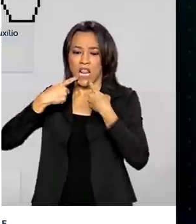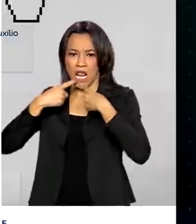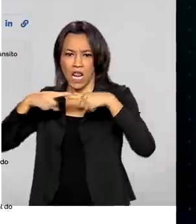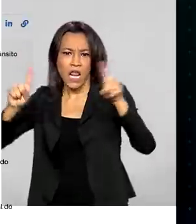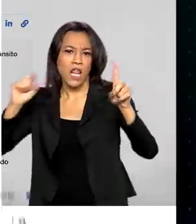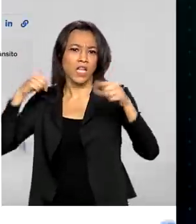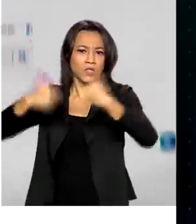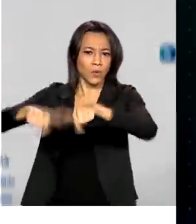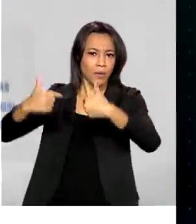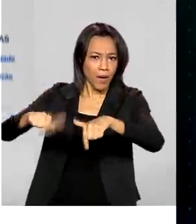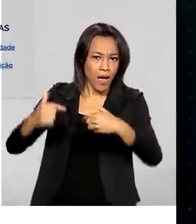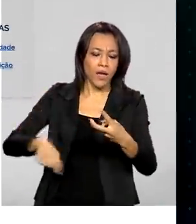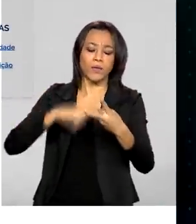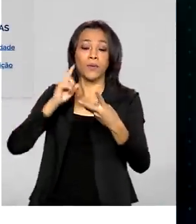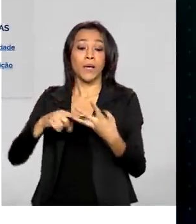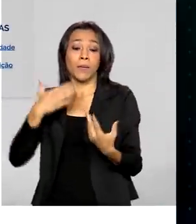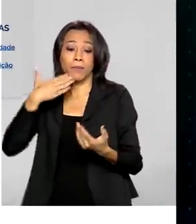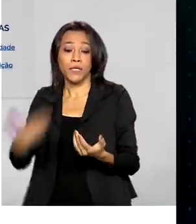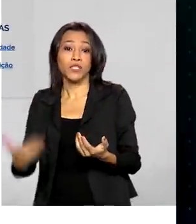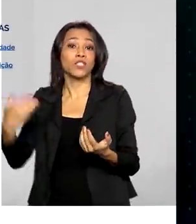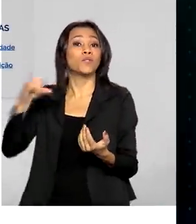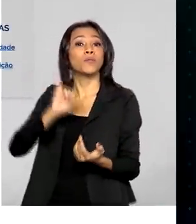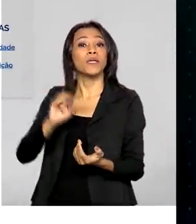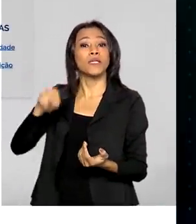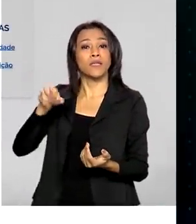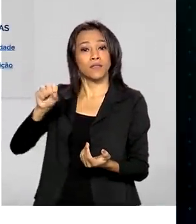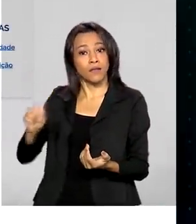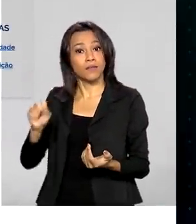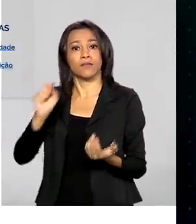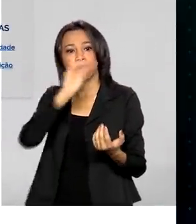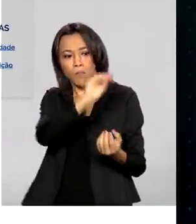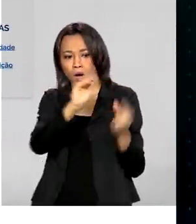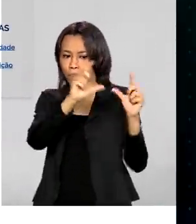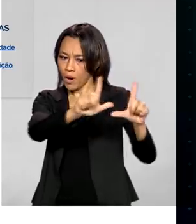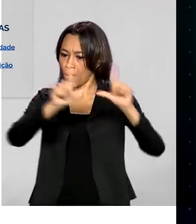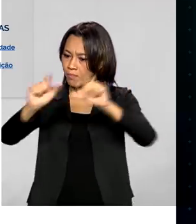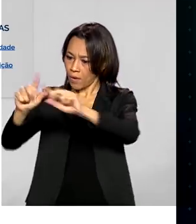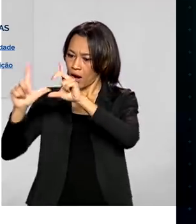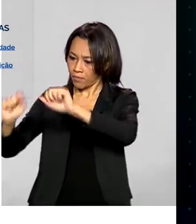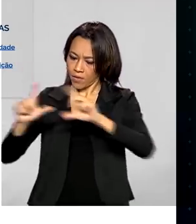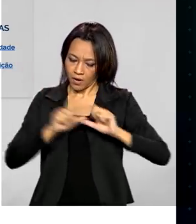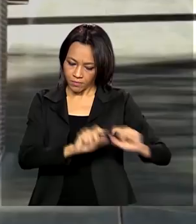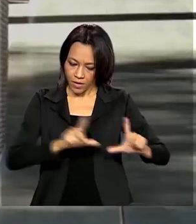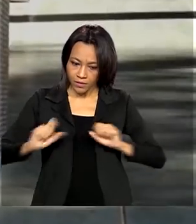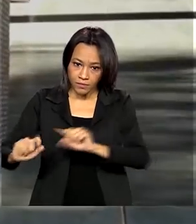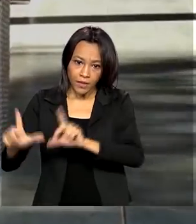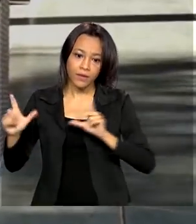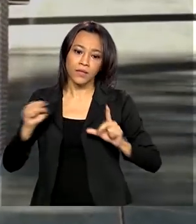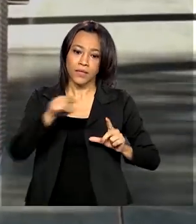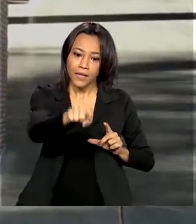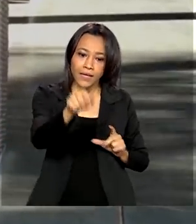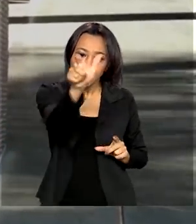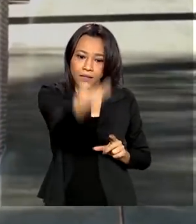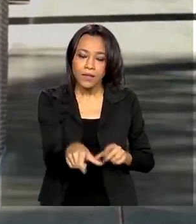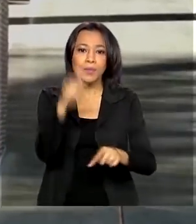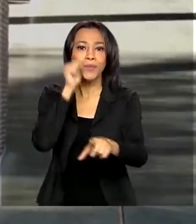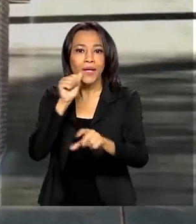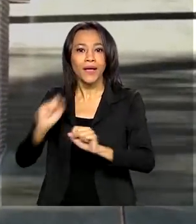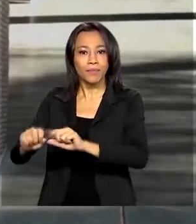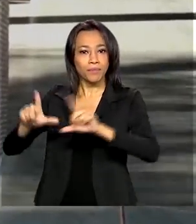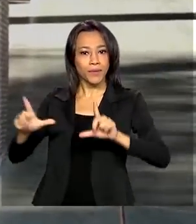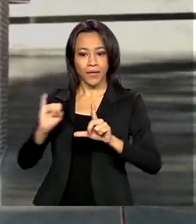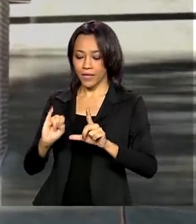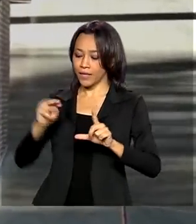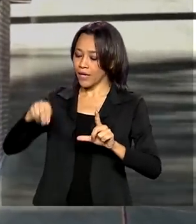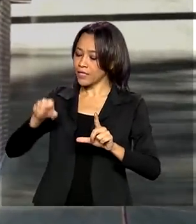trabalhista. E solicitações ao INSS. Foi justamente na aba Meu INSS que a dona Conceição de Maria